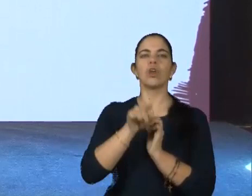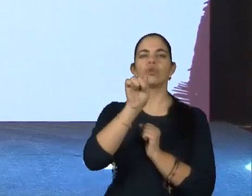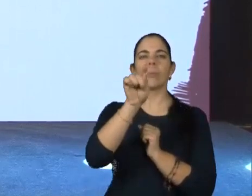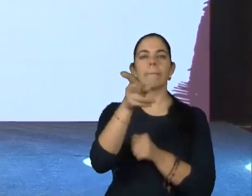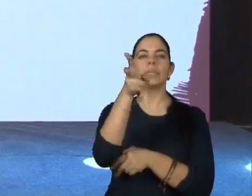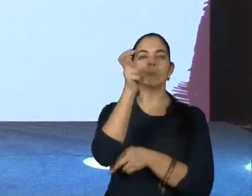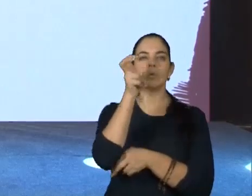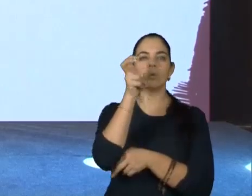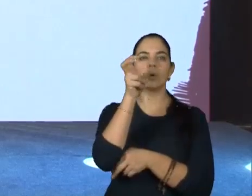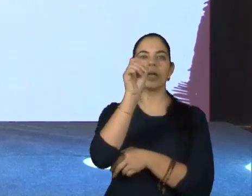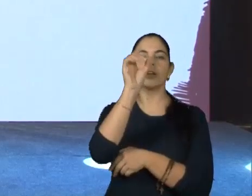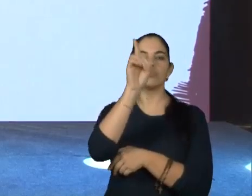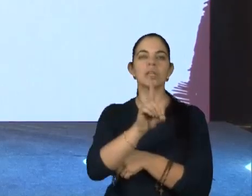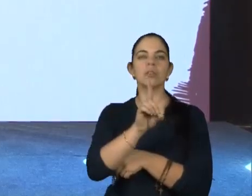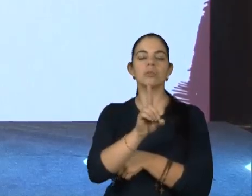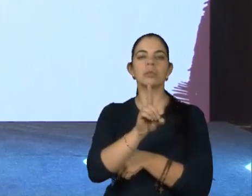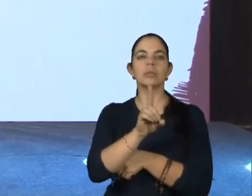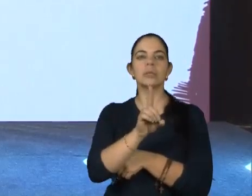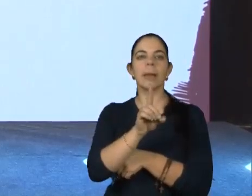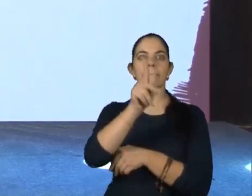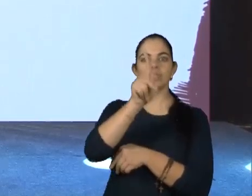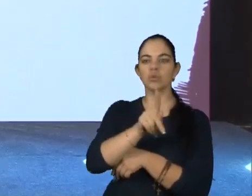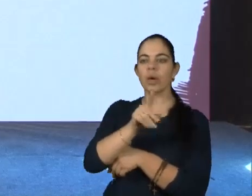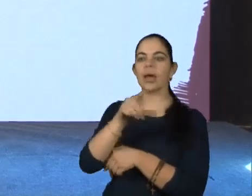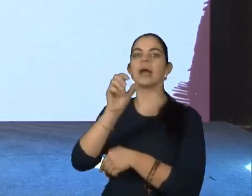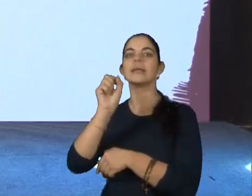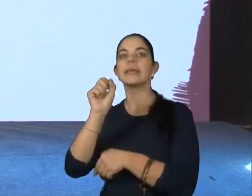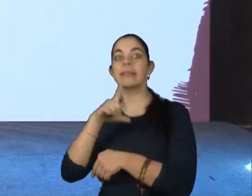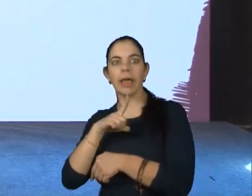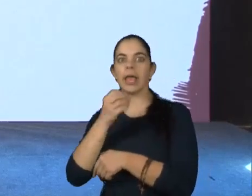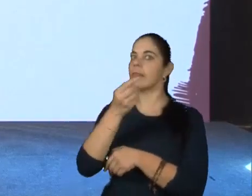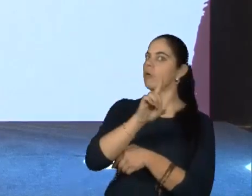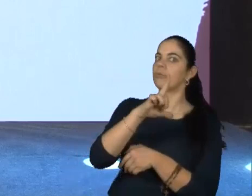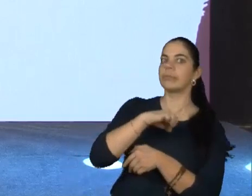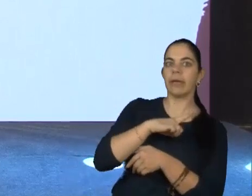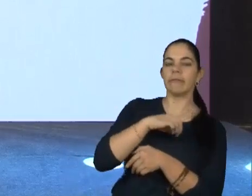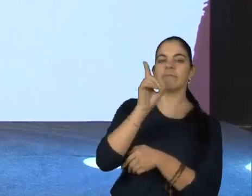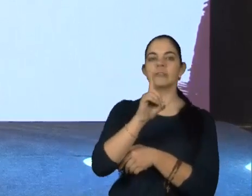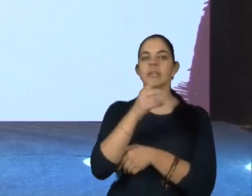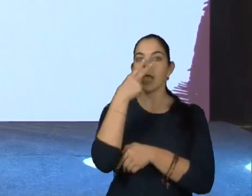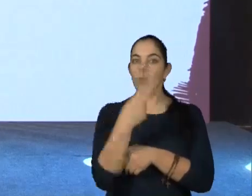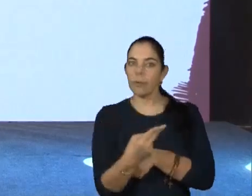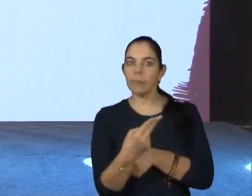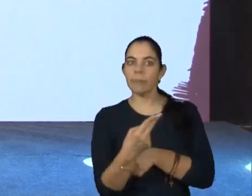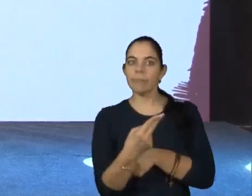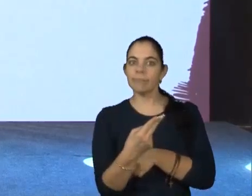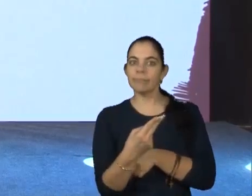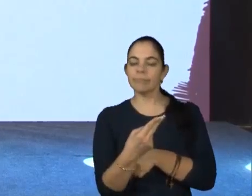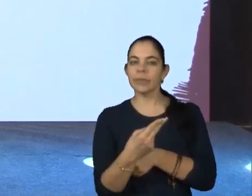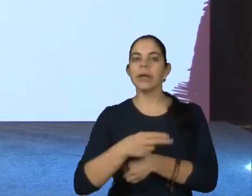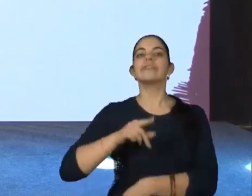percebeu que os direitos das pessoas com e sem deficiência, em sua grande maioria, são os mesmos? Pois é.